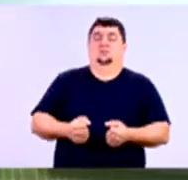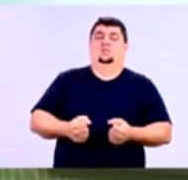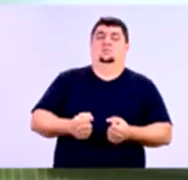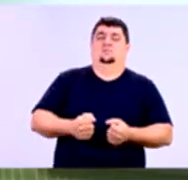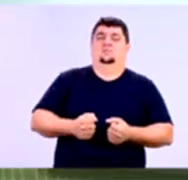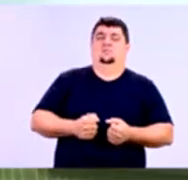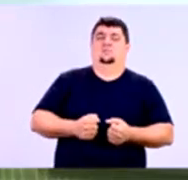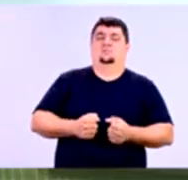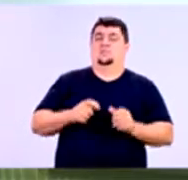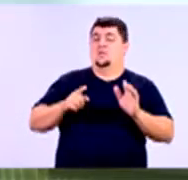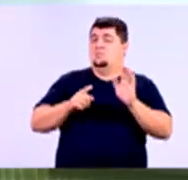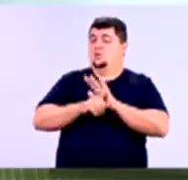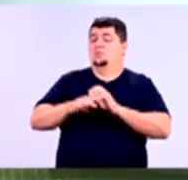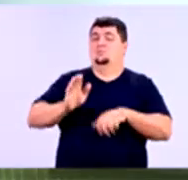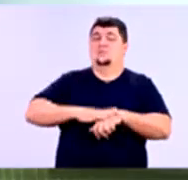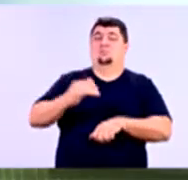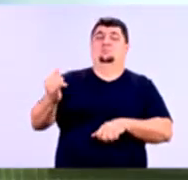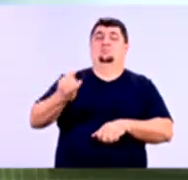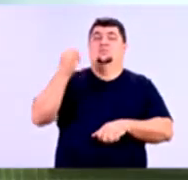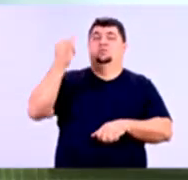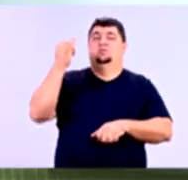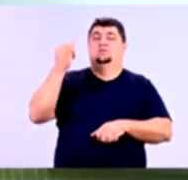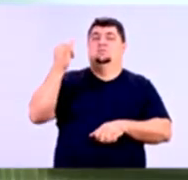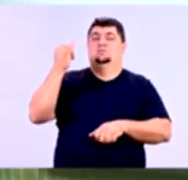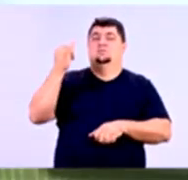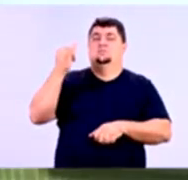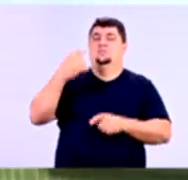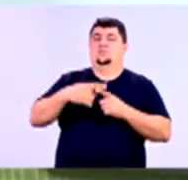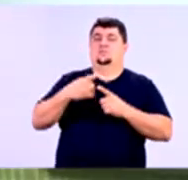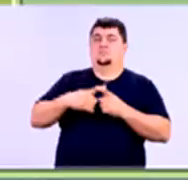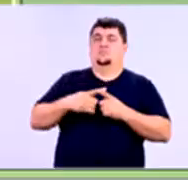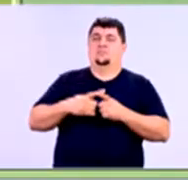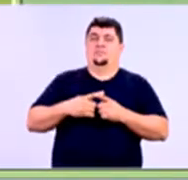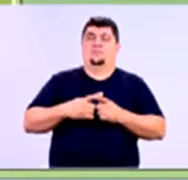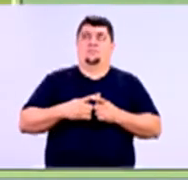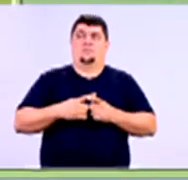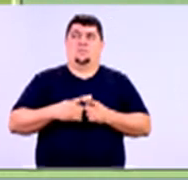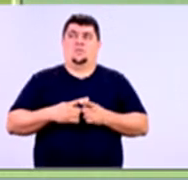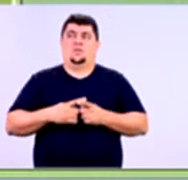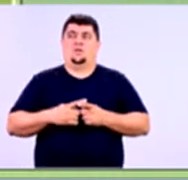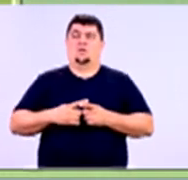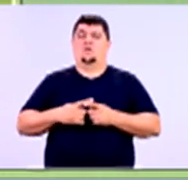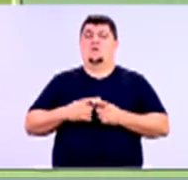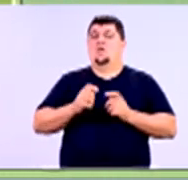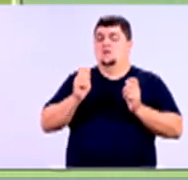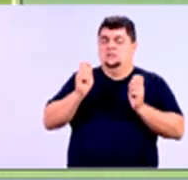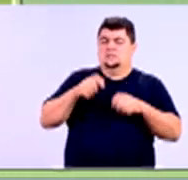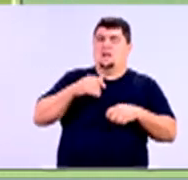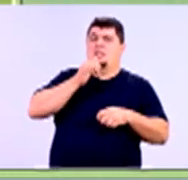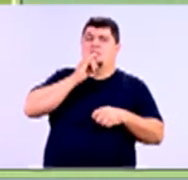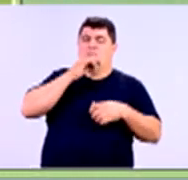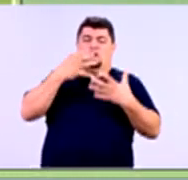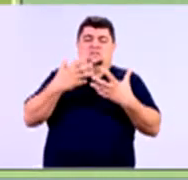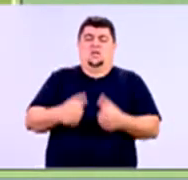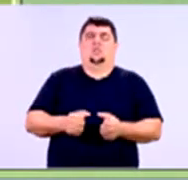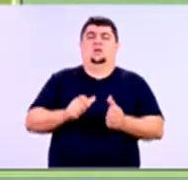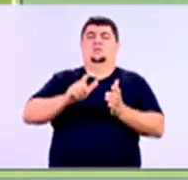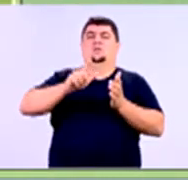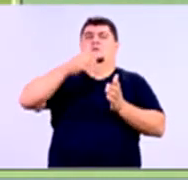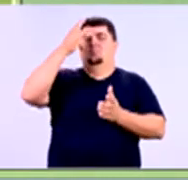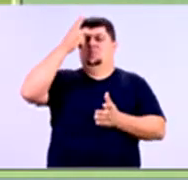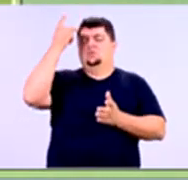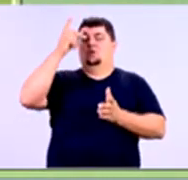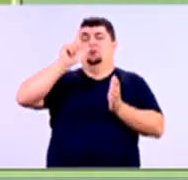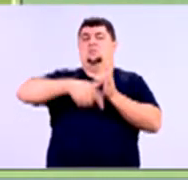Essa pergunta atende ao primeiro quadrante ali do quadro. Vamos olhar no quadro. determinar a tolerância da empresa em relação ao